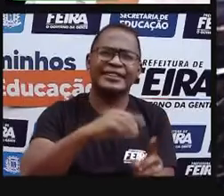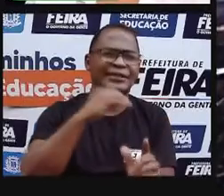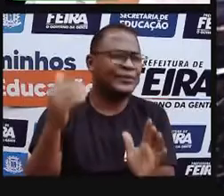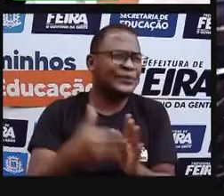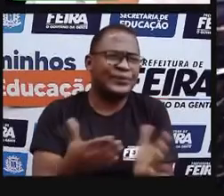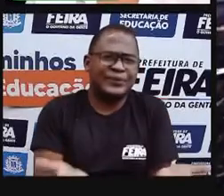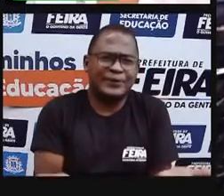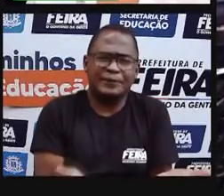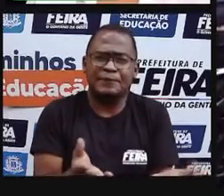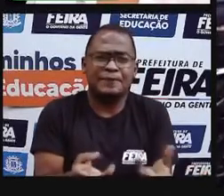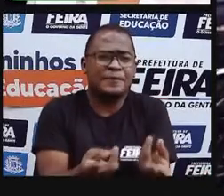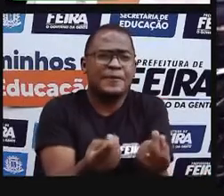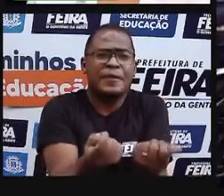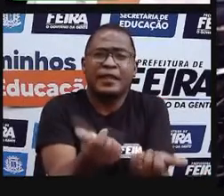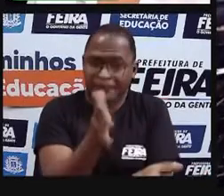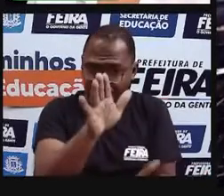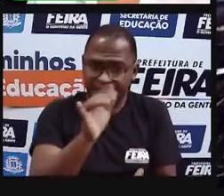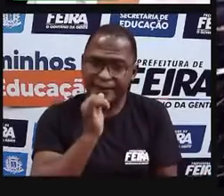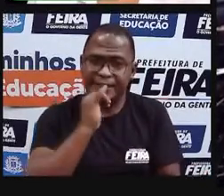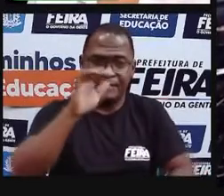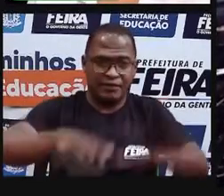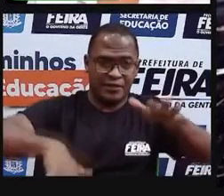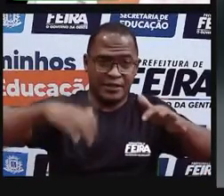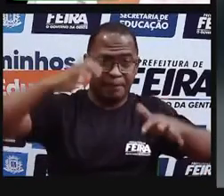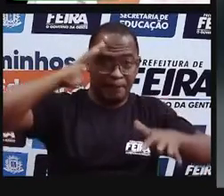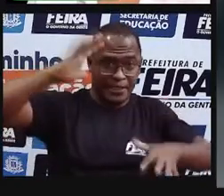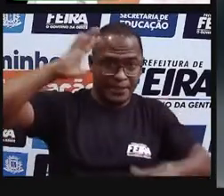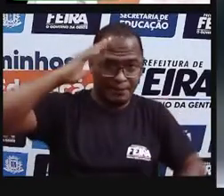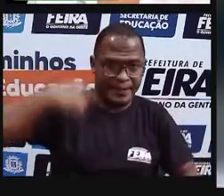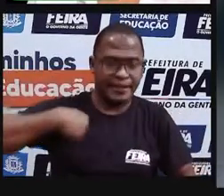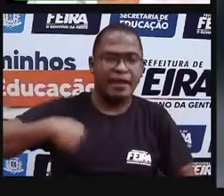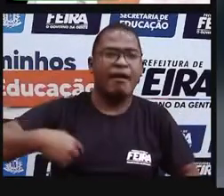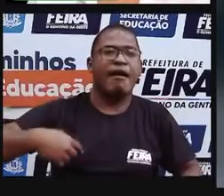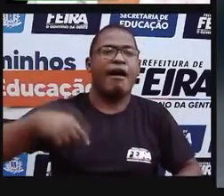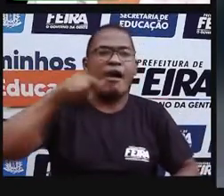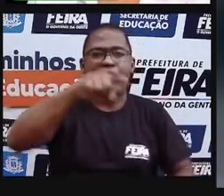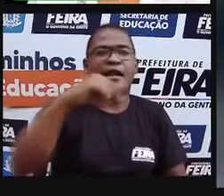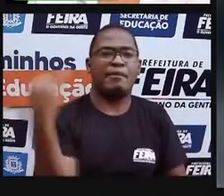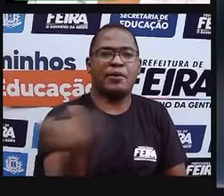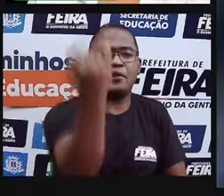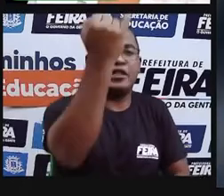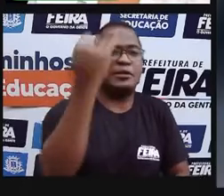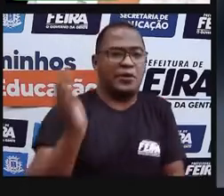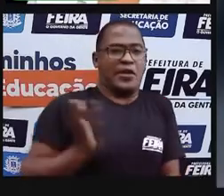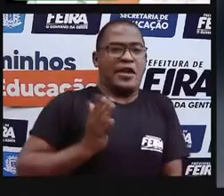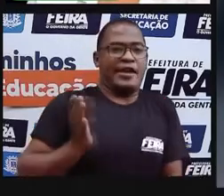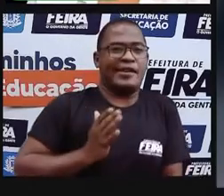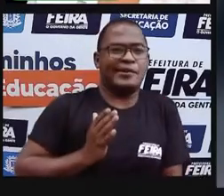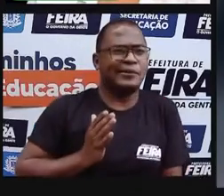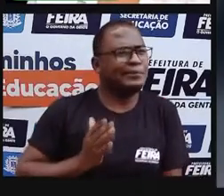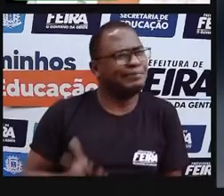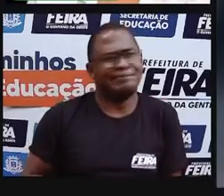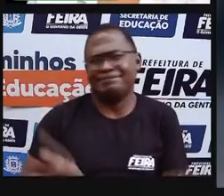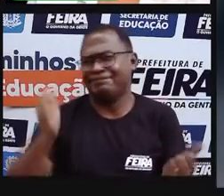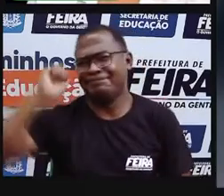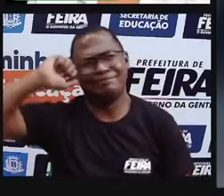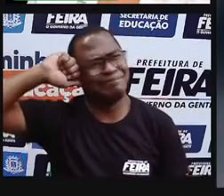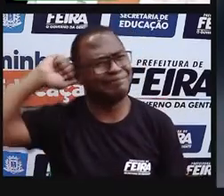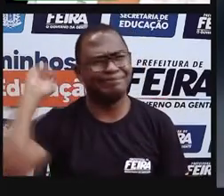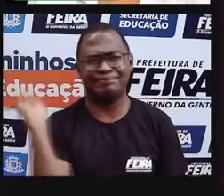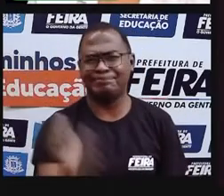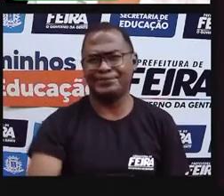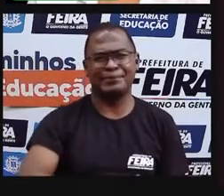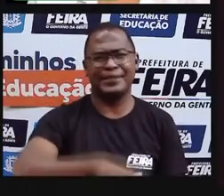será que é só isso que é realmente importante? Não deixe que isso te ofusque ou te entristeça a ponto de não reconhecer seu real valor.